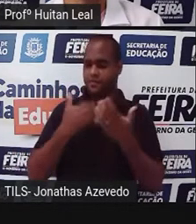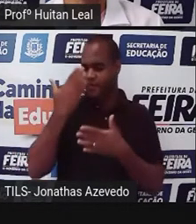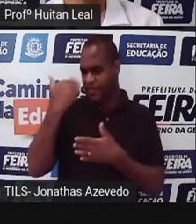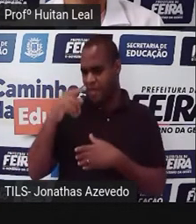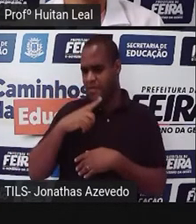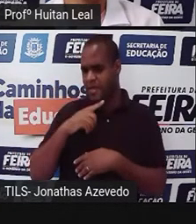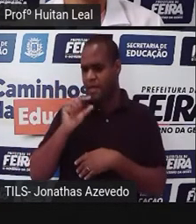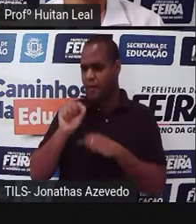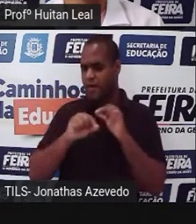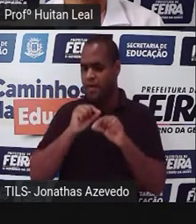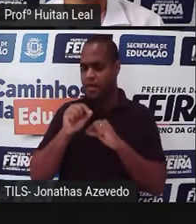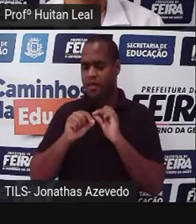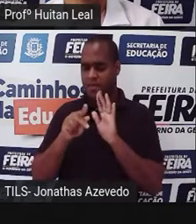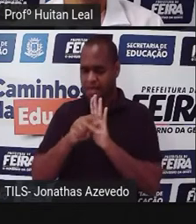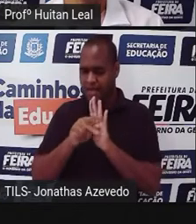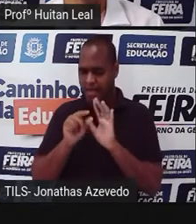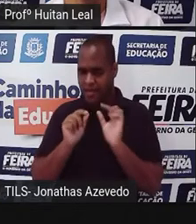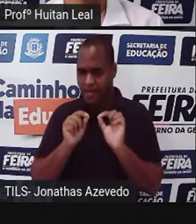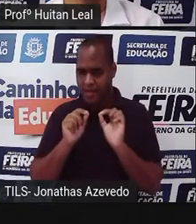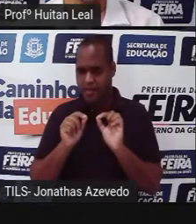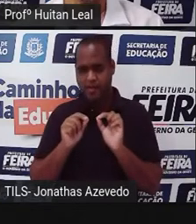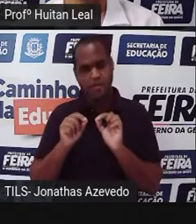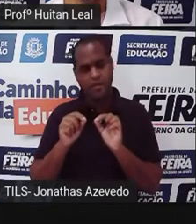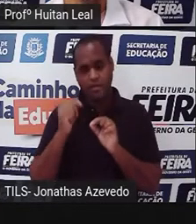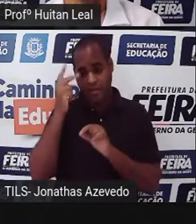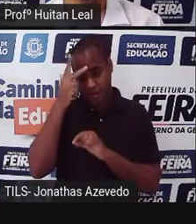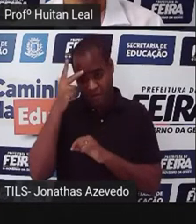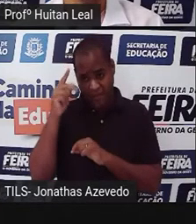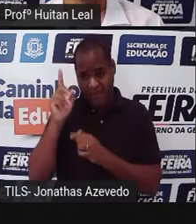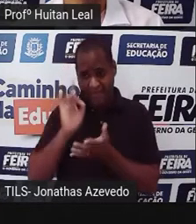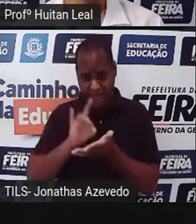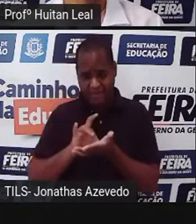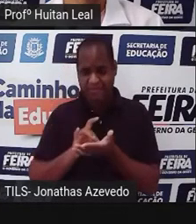ele não participa como um personagem.